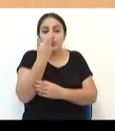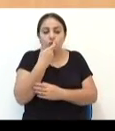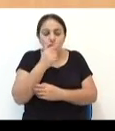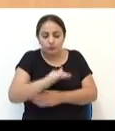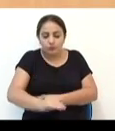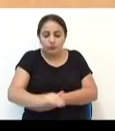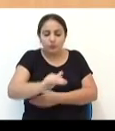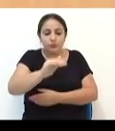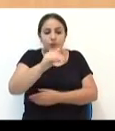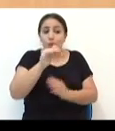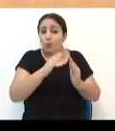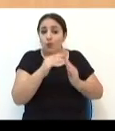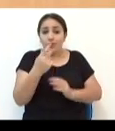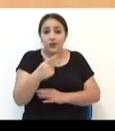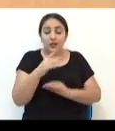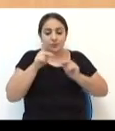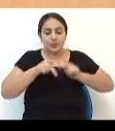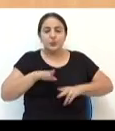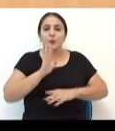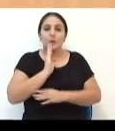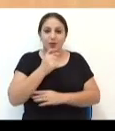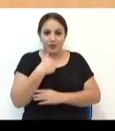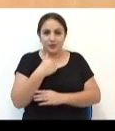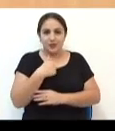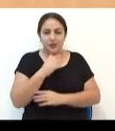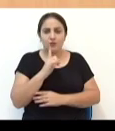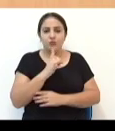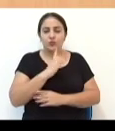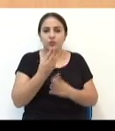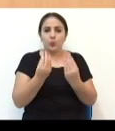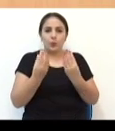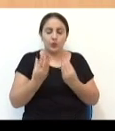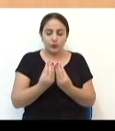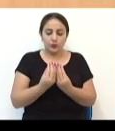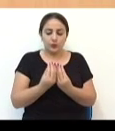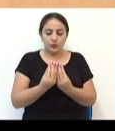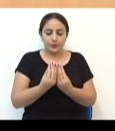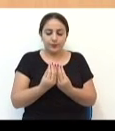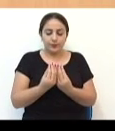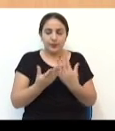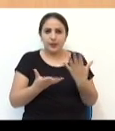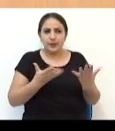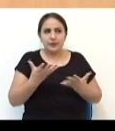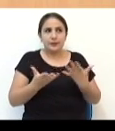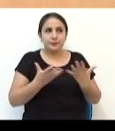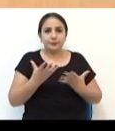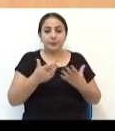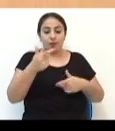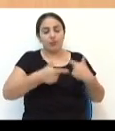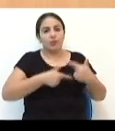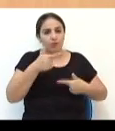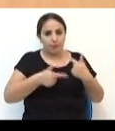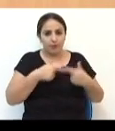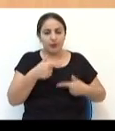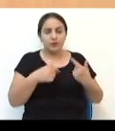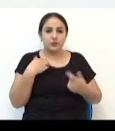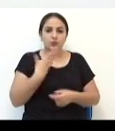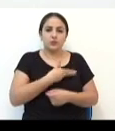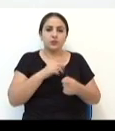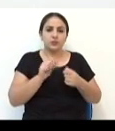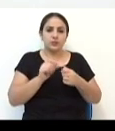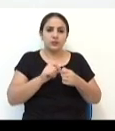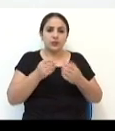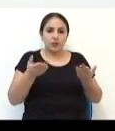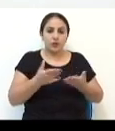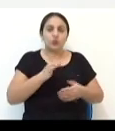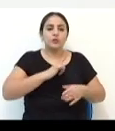moro ali, todo mundo me conhece, a gente teve bastante, bastante trabalho que a gente fez ali,